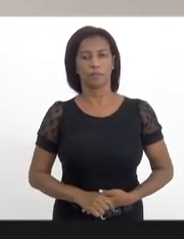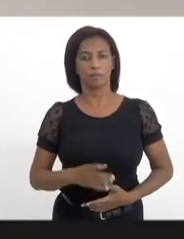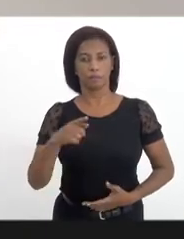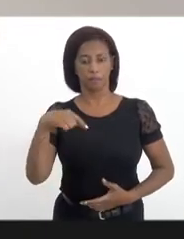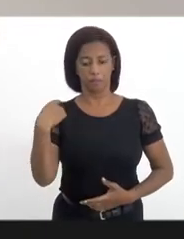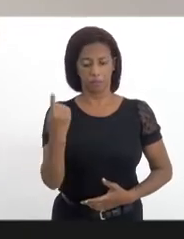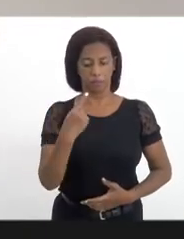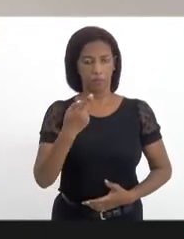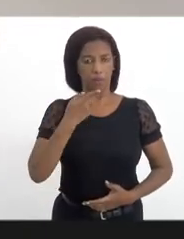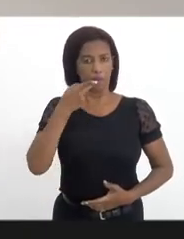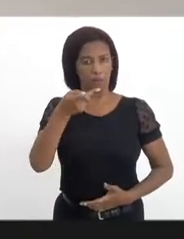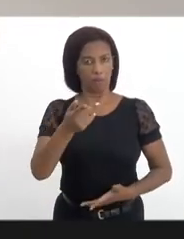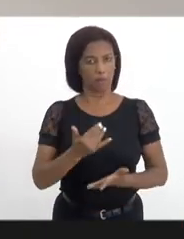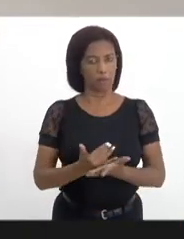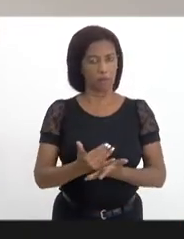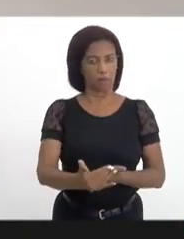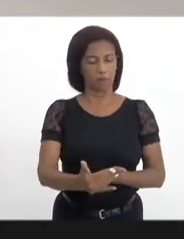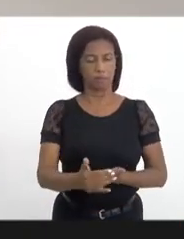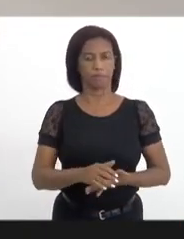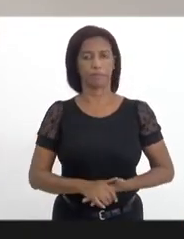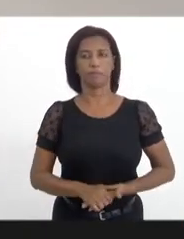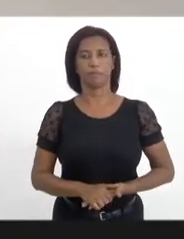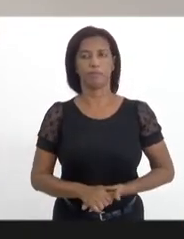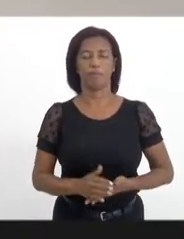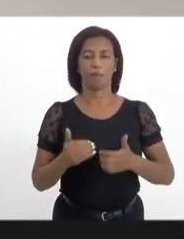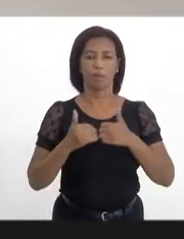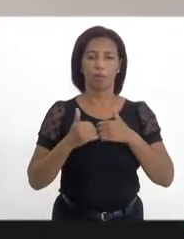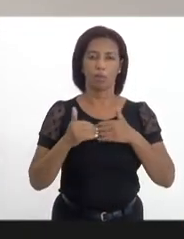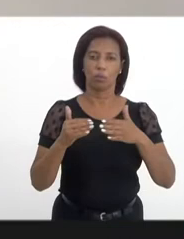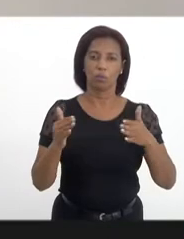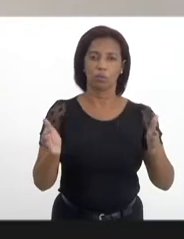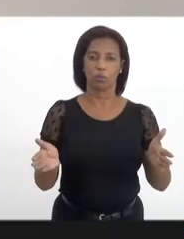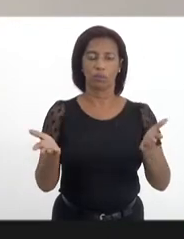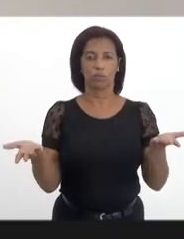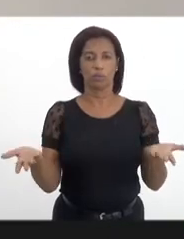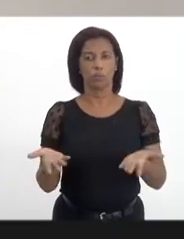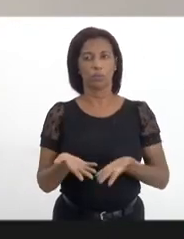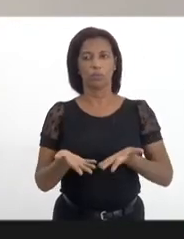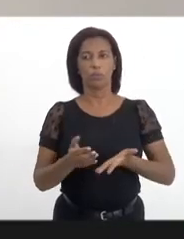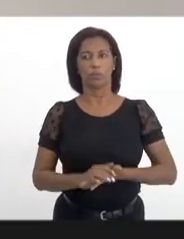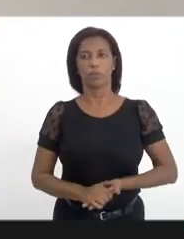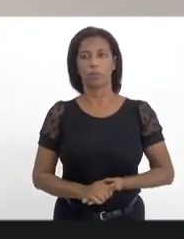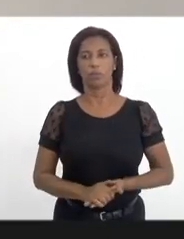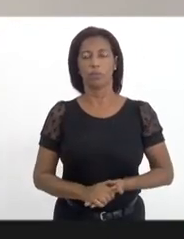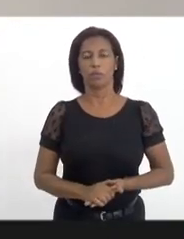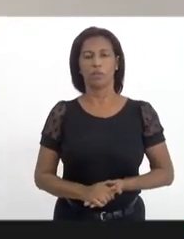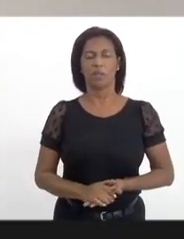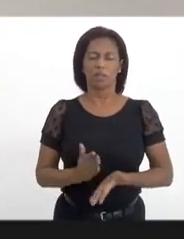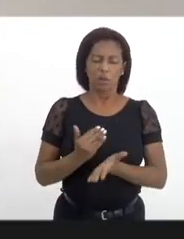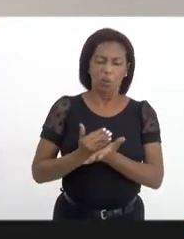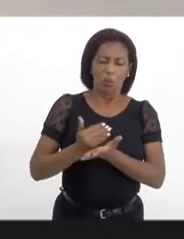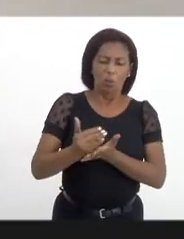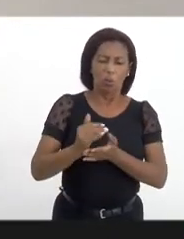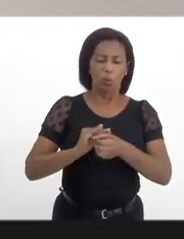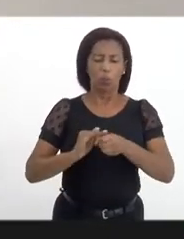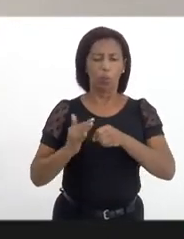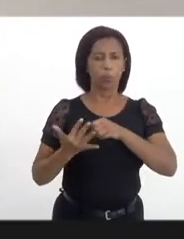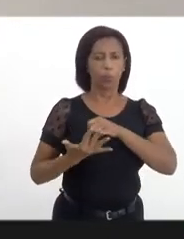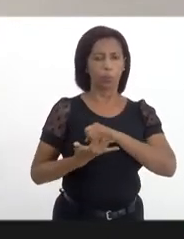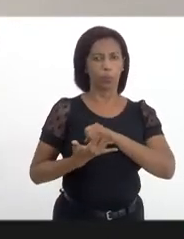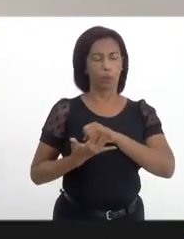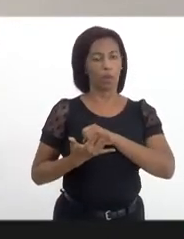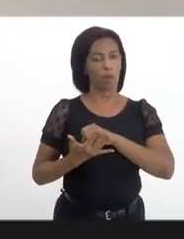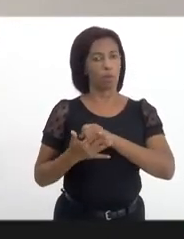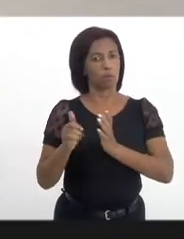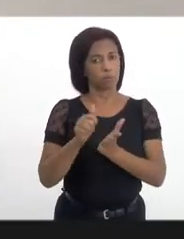nossa fala inicial, eu quero dar início, pois desde o início da pandemia, ocasionada pela Covid